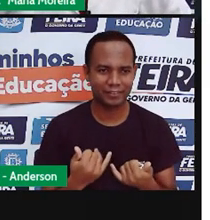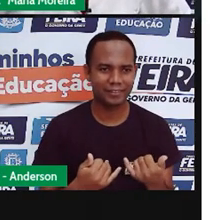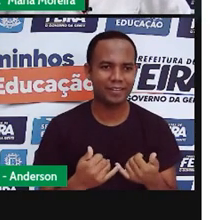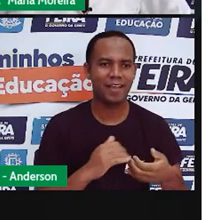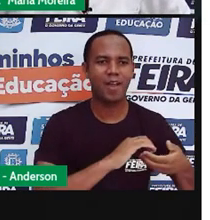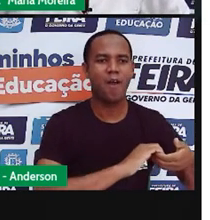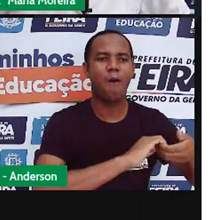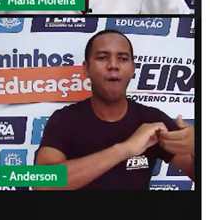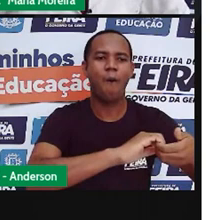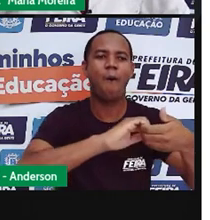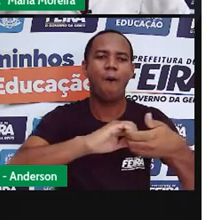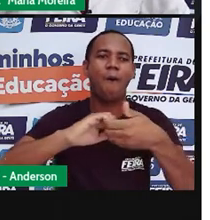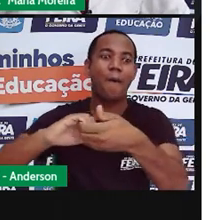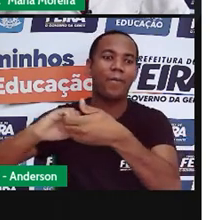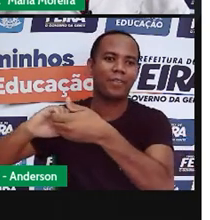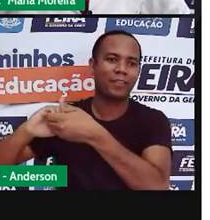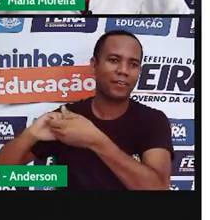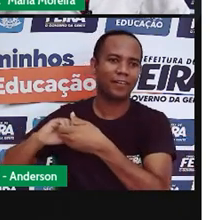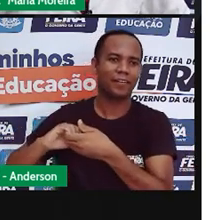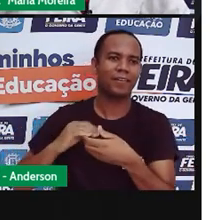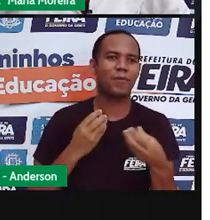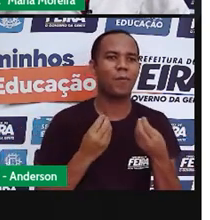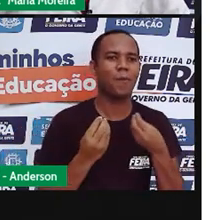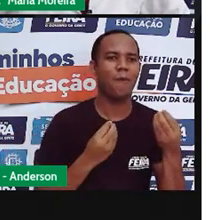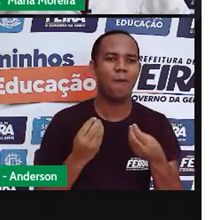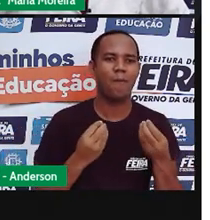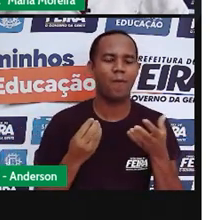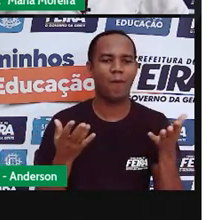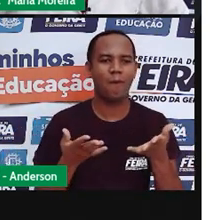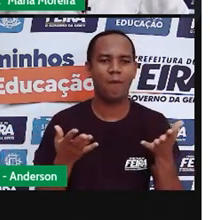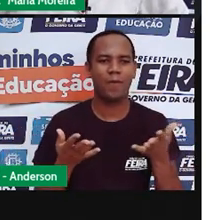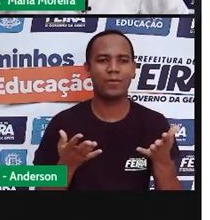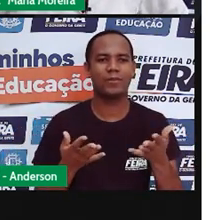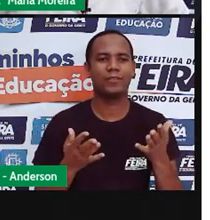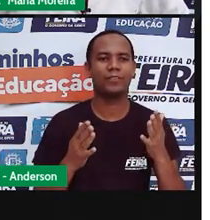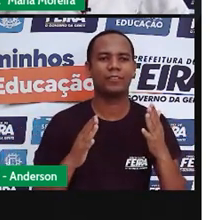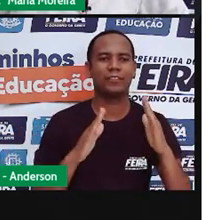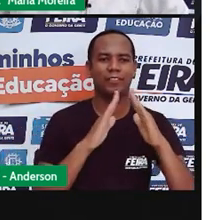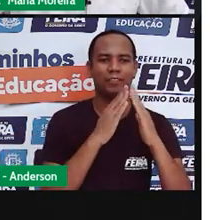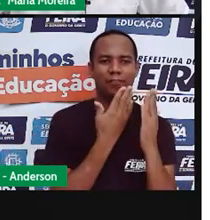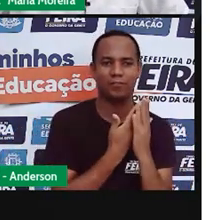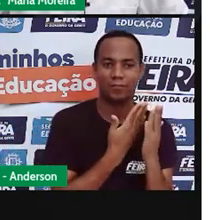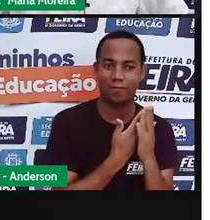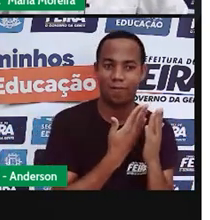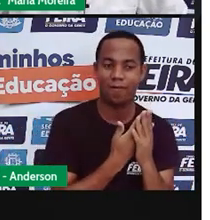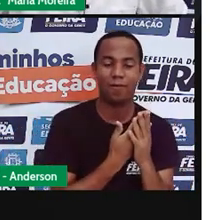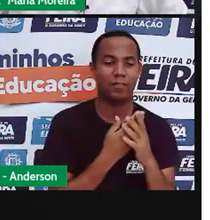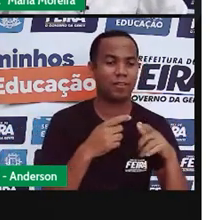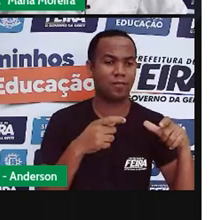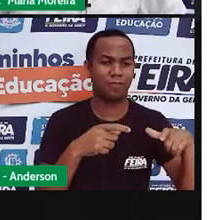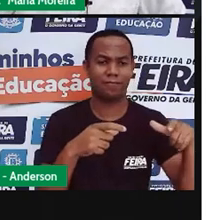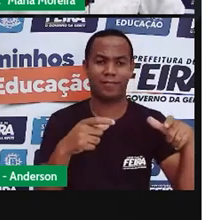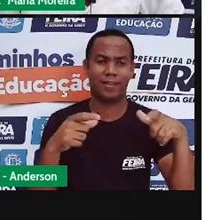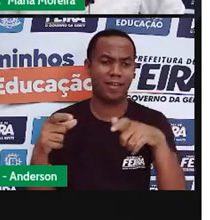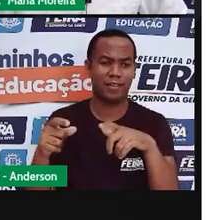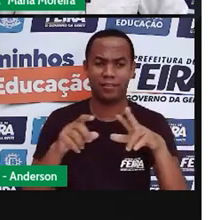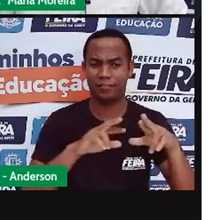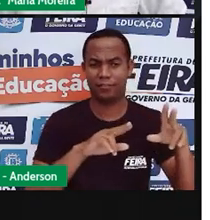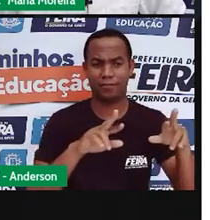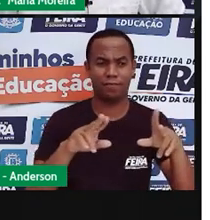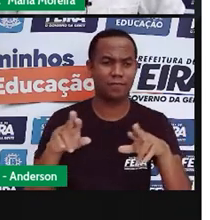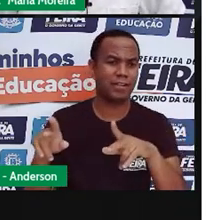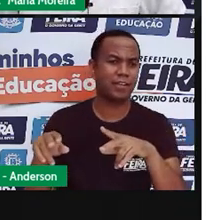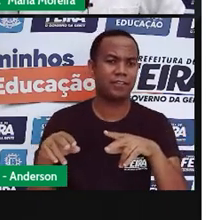roda é bastante utilizada, né? Ainda hoje em escolas, parques e espaços que prezam